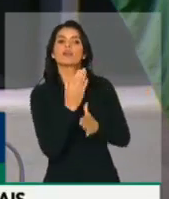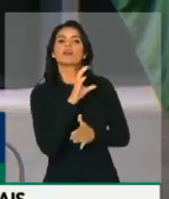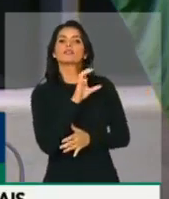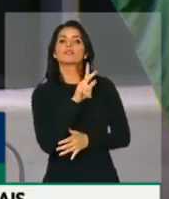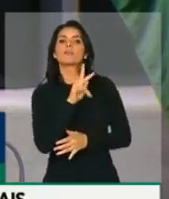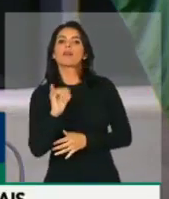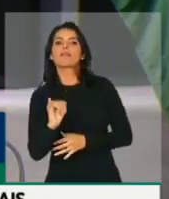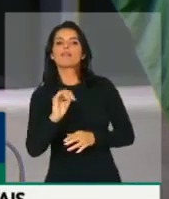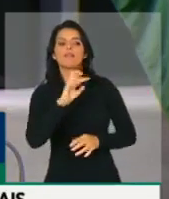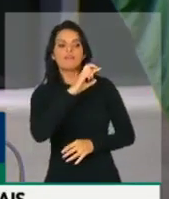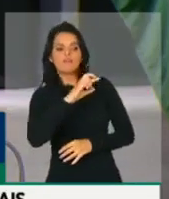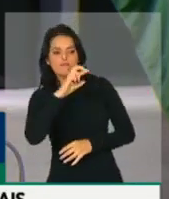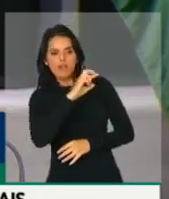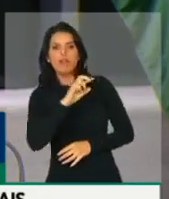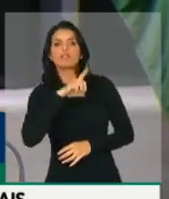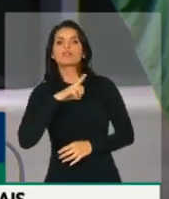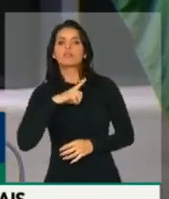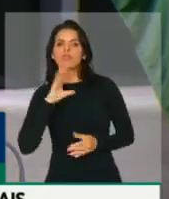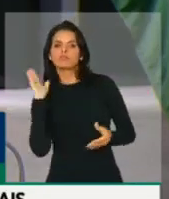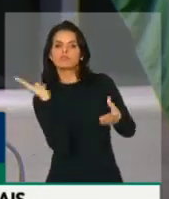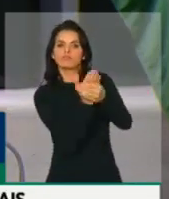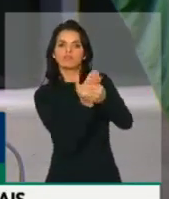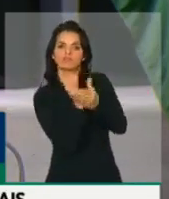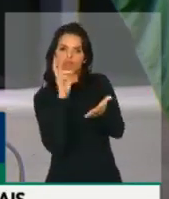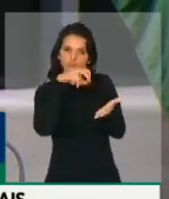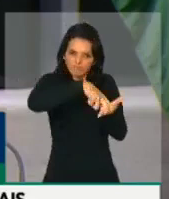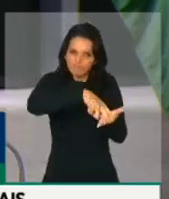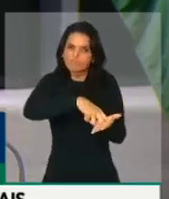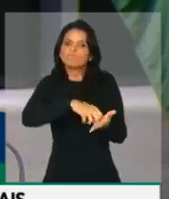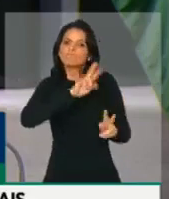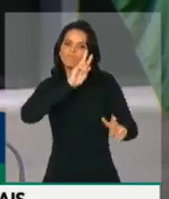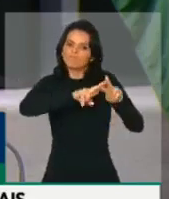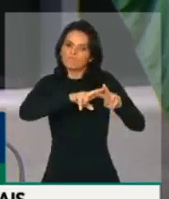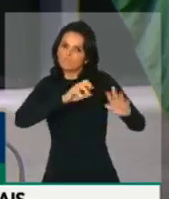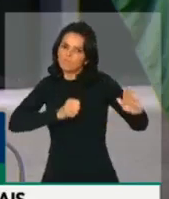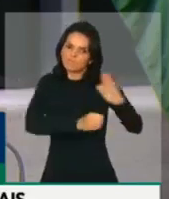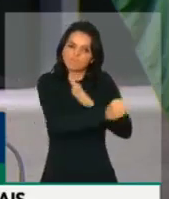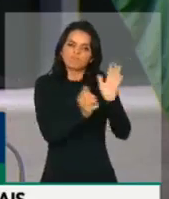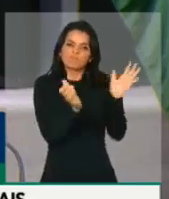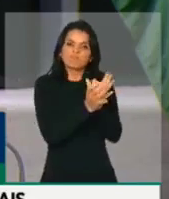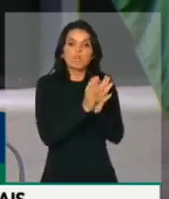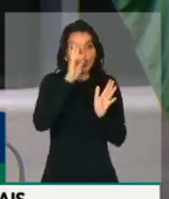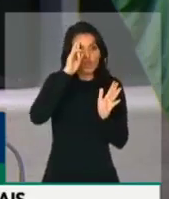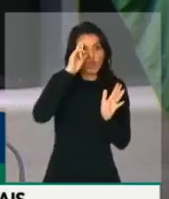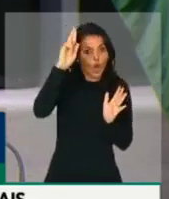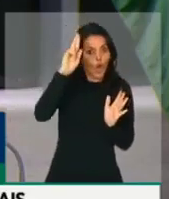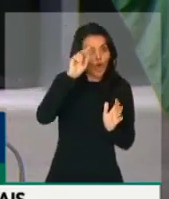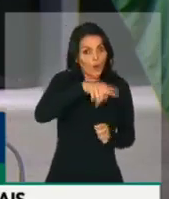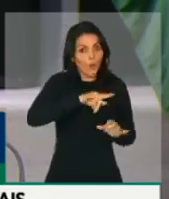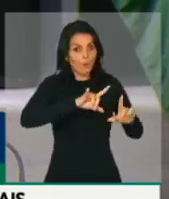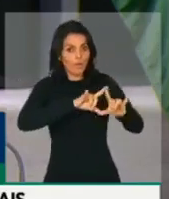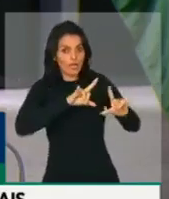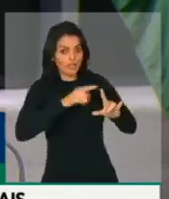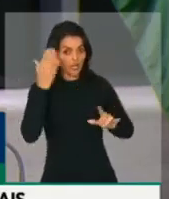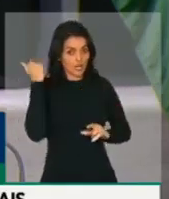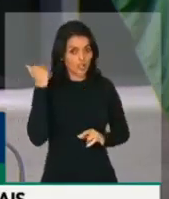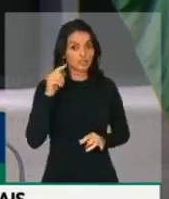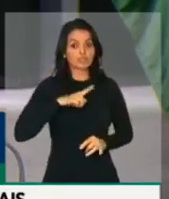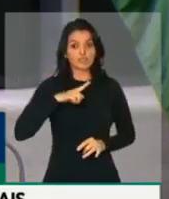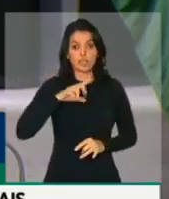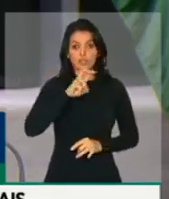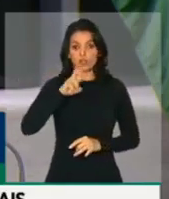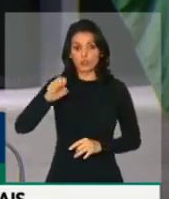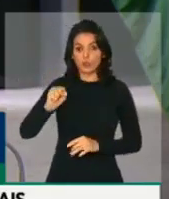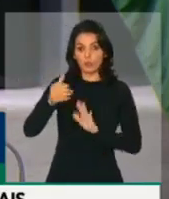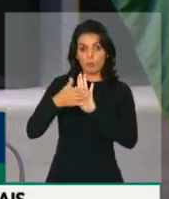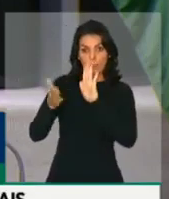nós indiciamos e levamos à prisão pela CPI todos os donos de milícia da época, como fizemos 58 propostas